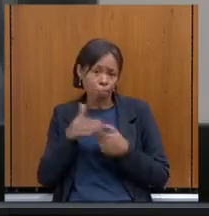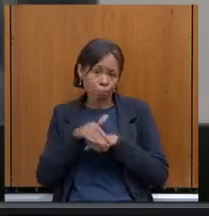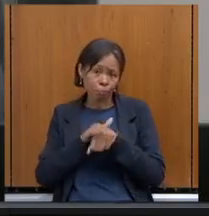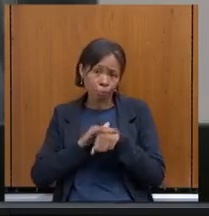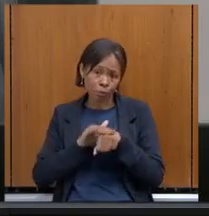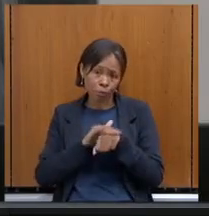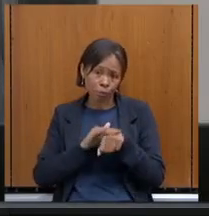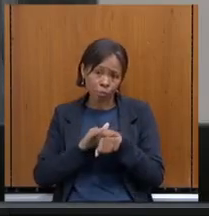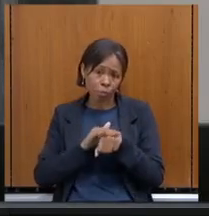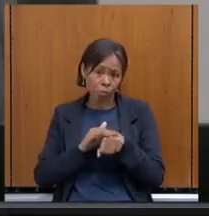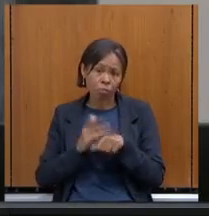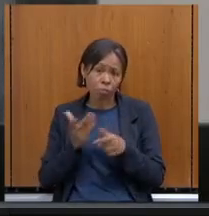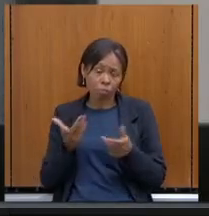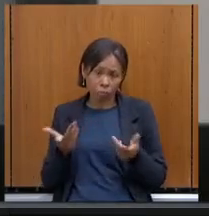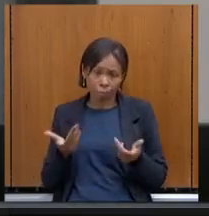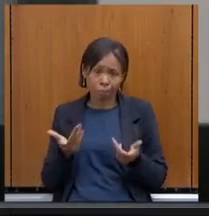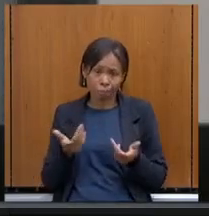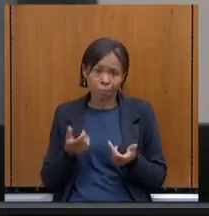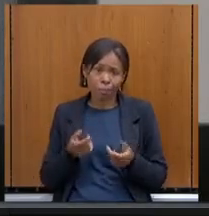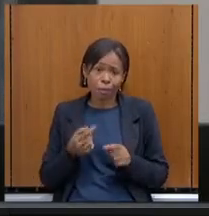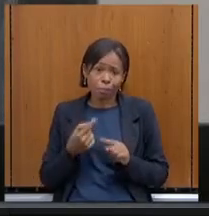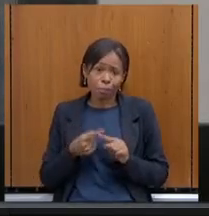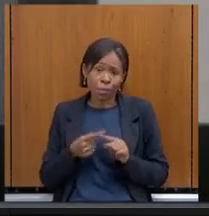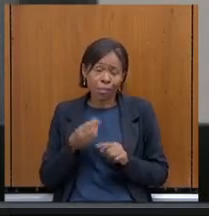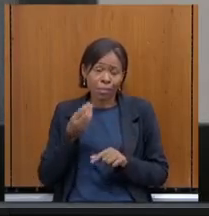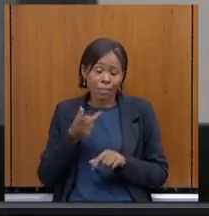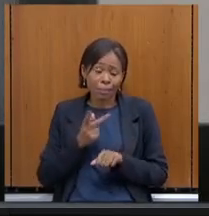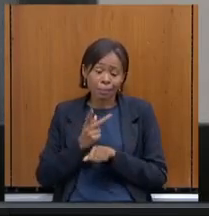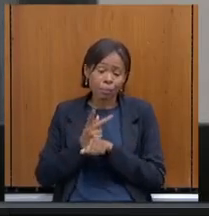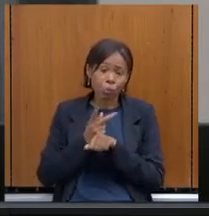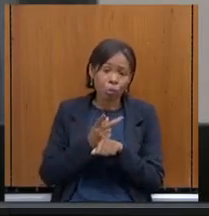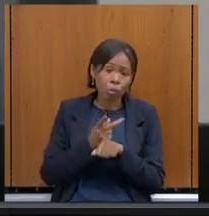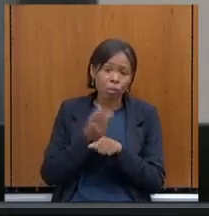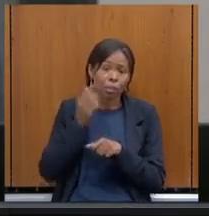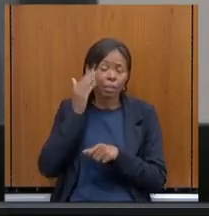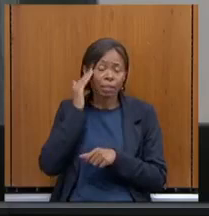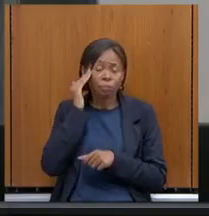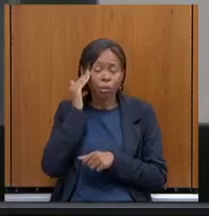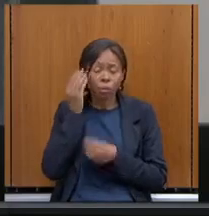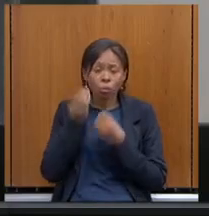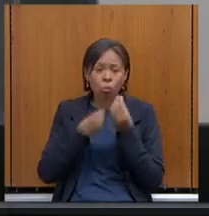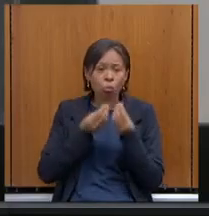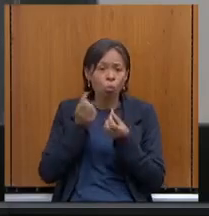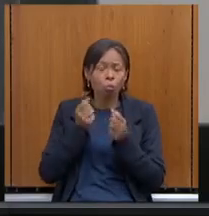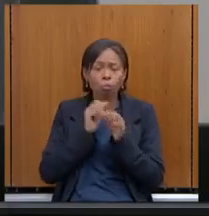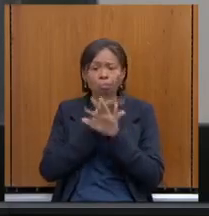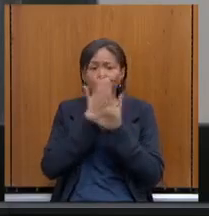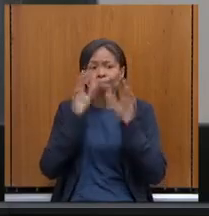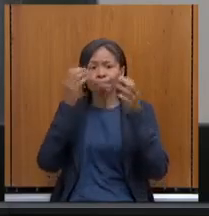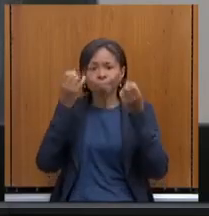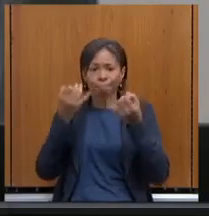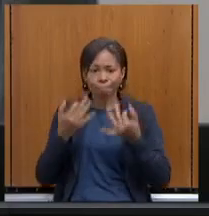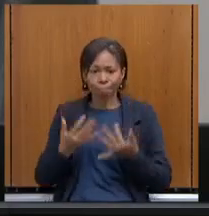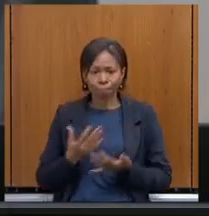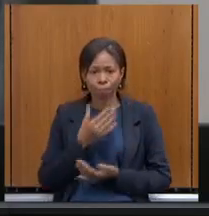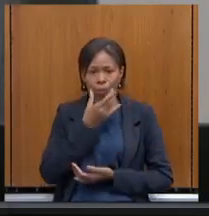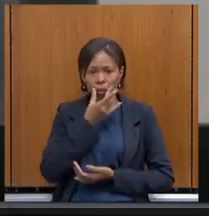incursão aguda, mas buscando o nosso entendimento, e tenho certeza que o senhor vai compreender.